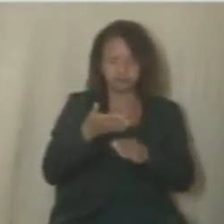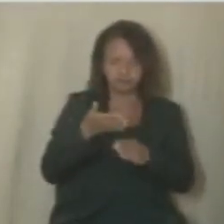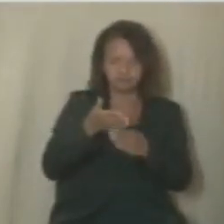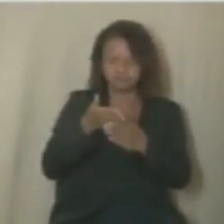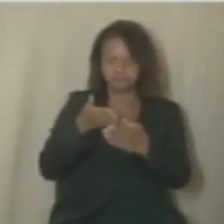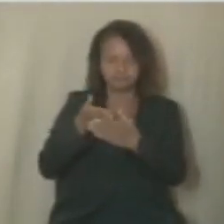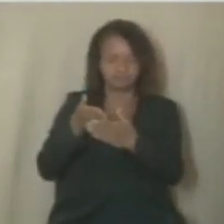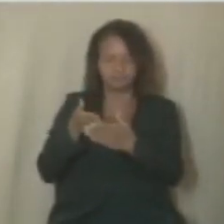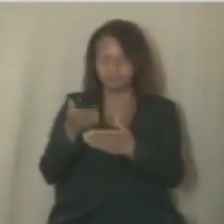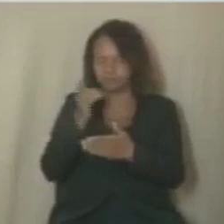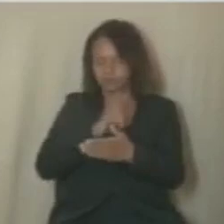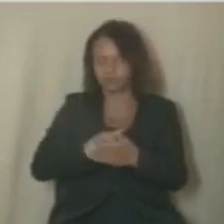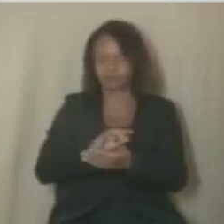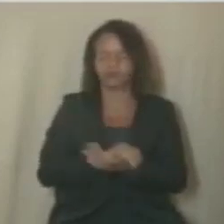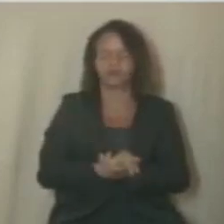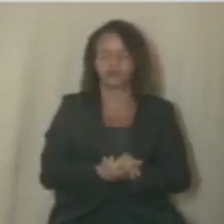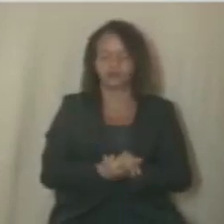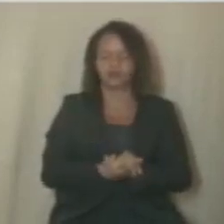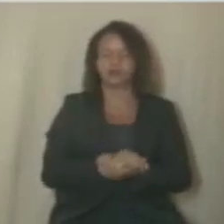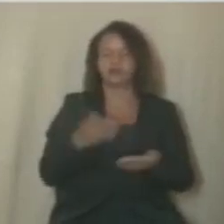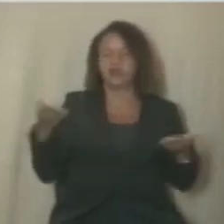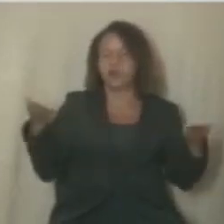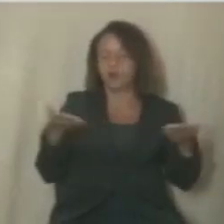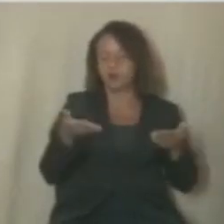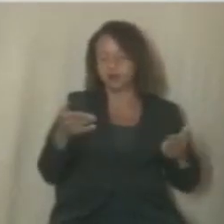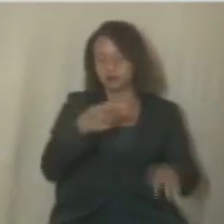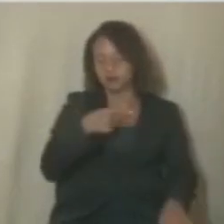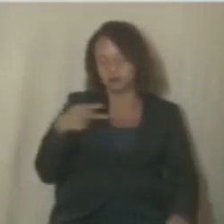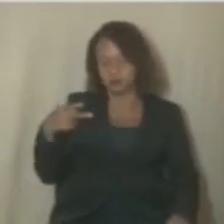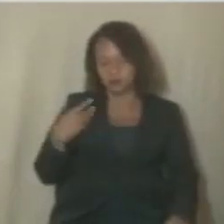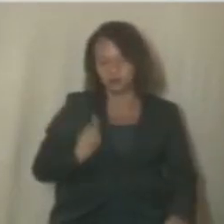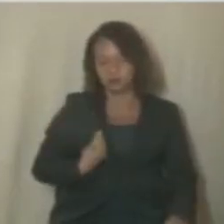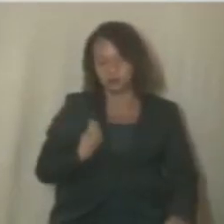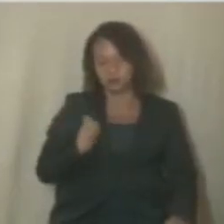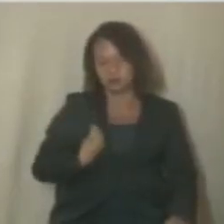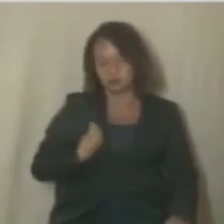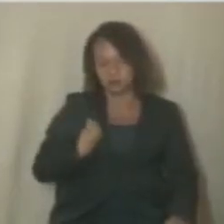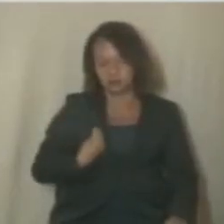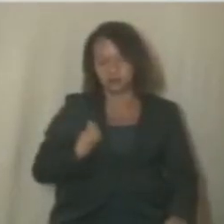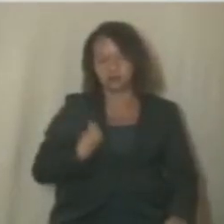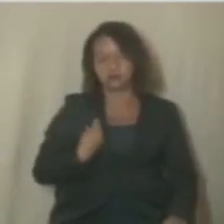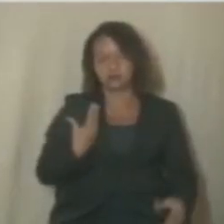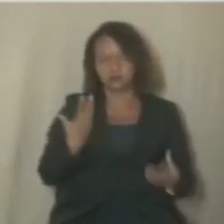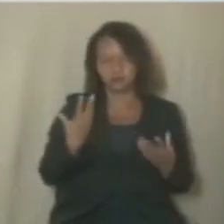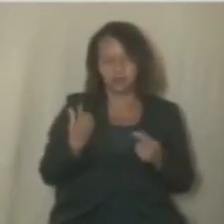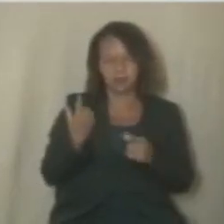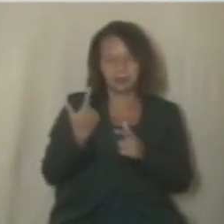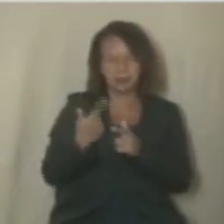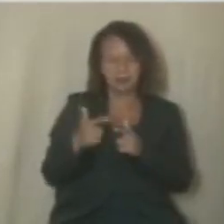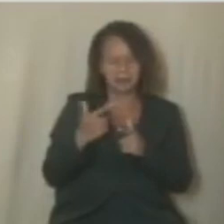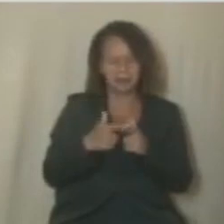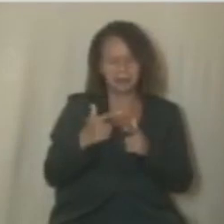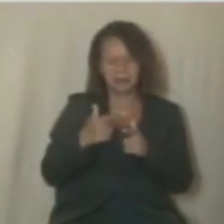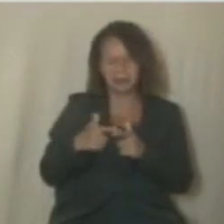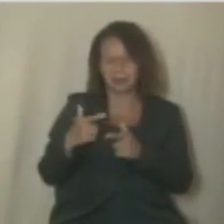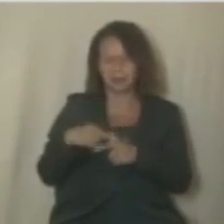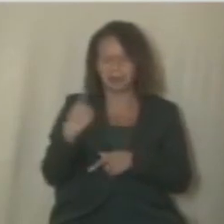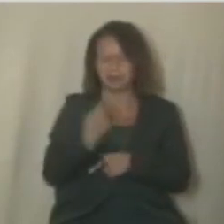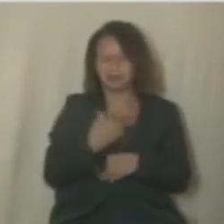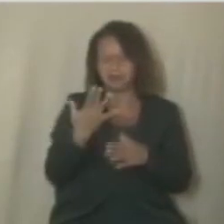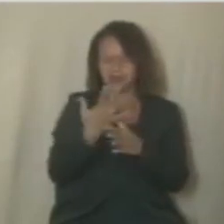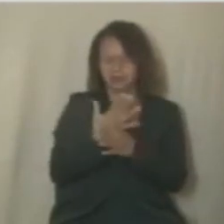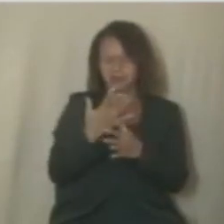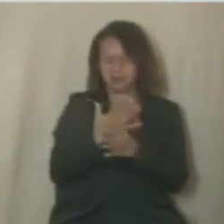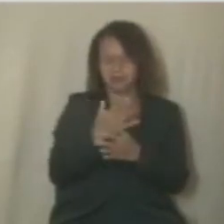consegue alcançar. Hoje, presidente, nós vivemos muitos problemas em nossa cidade